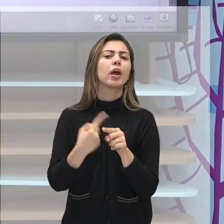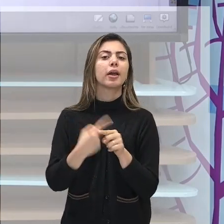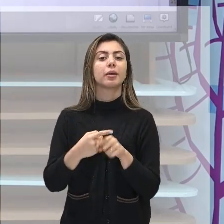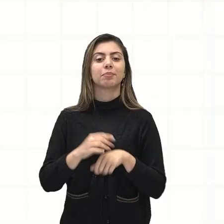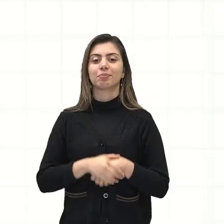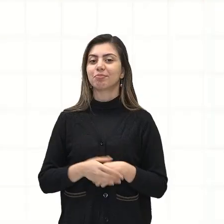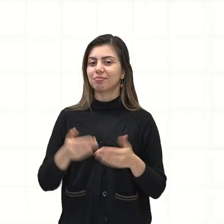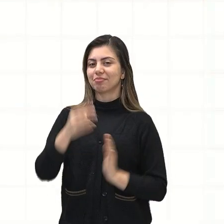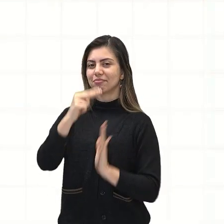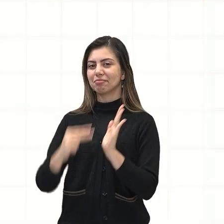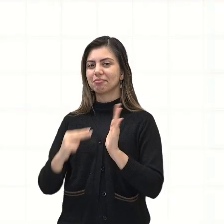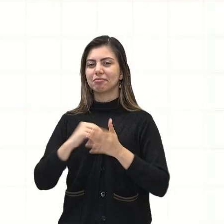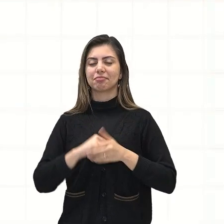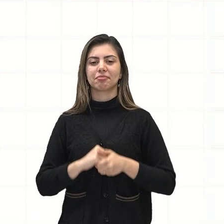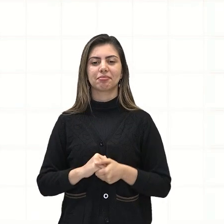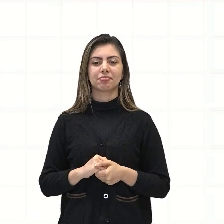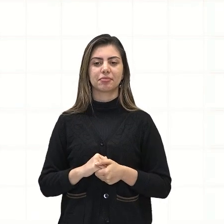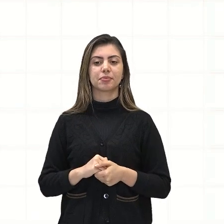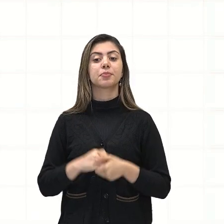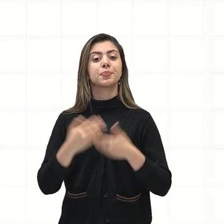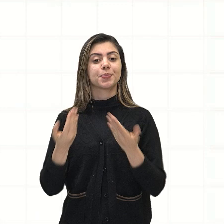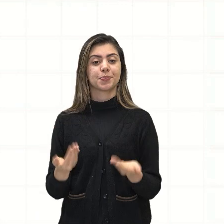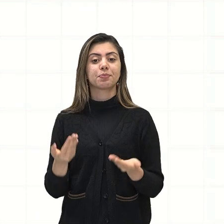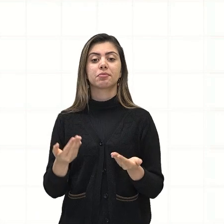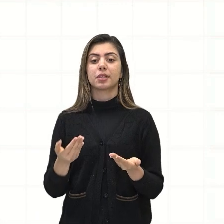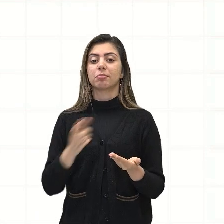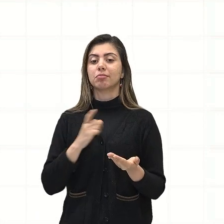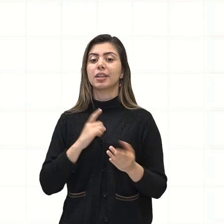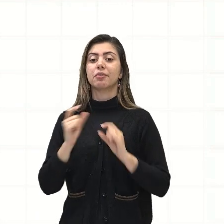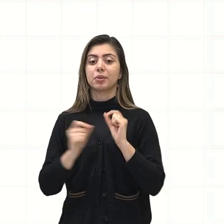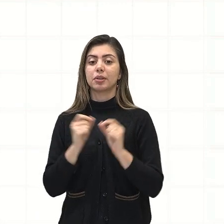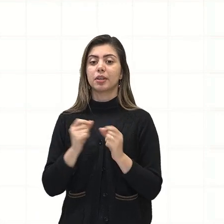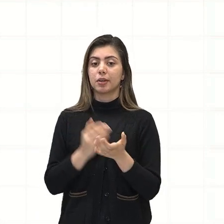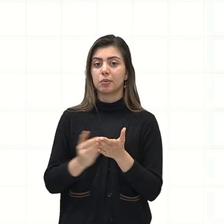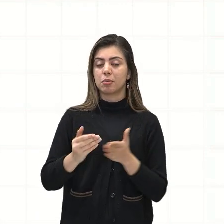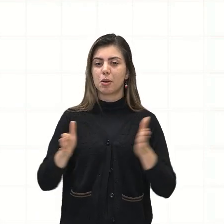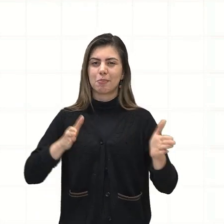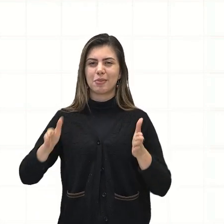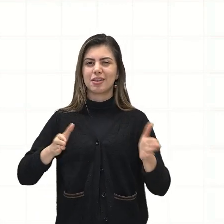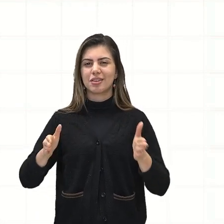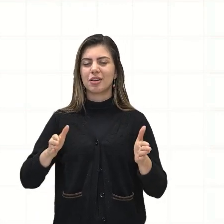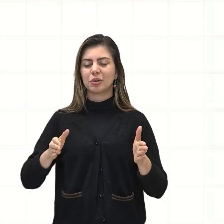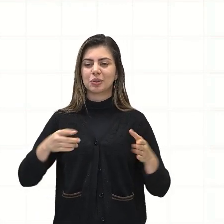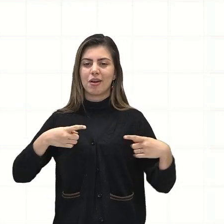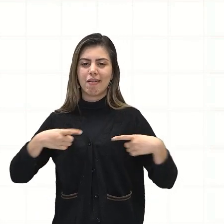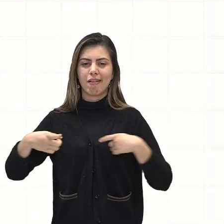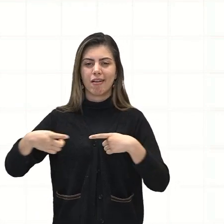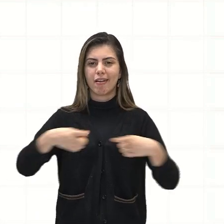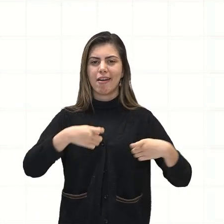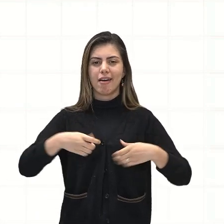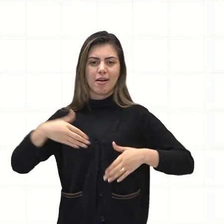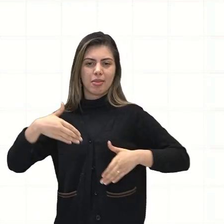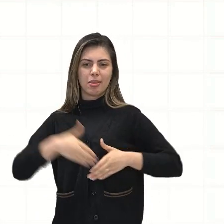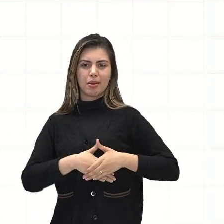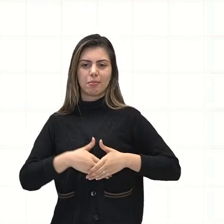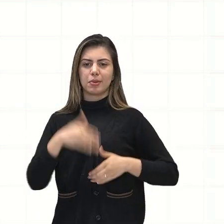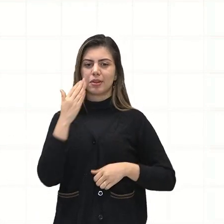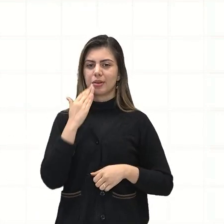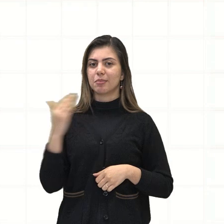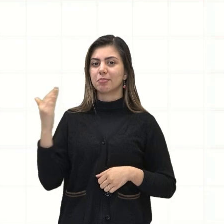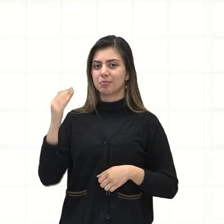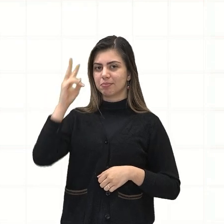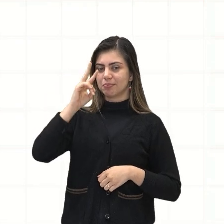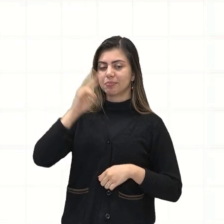Vamos ao texto. Durante as guerras napoleônicas, olha só! O